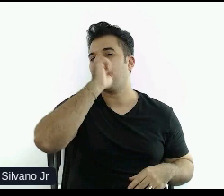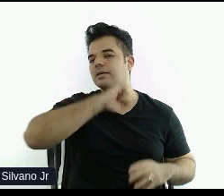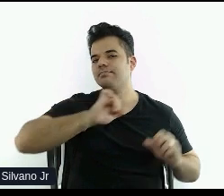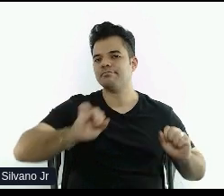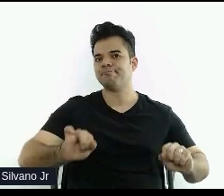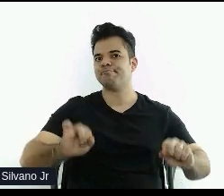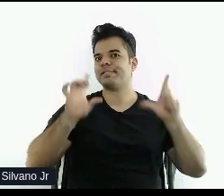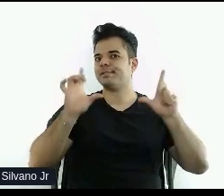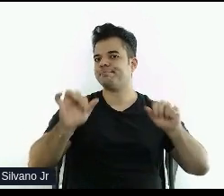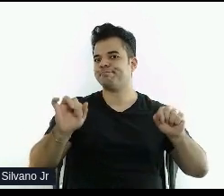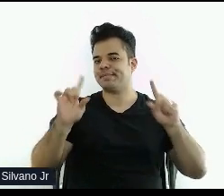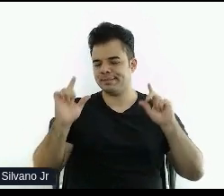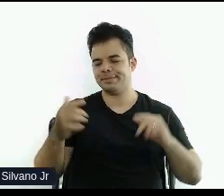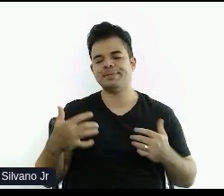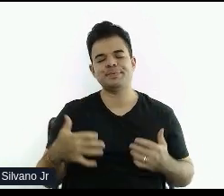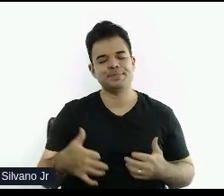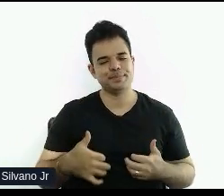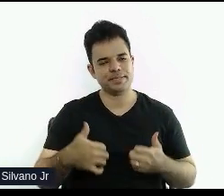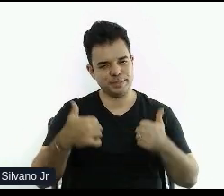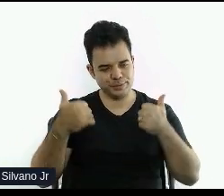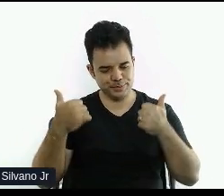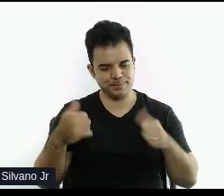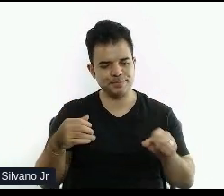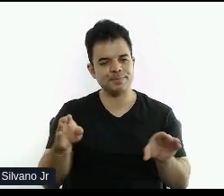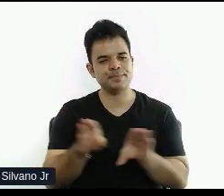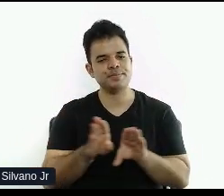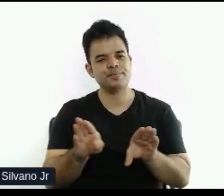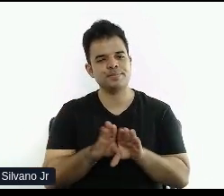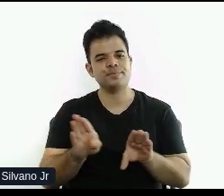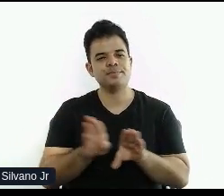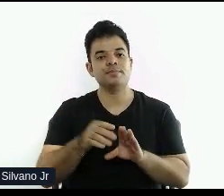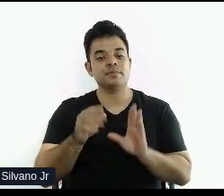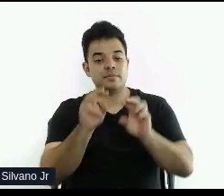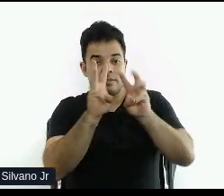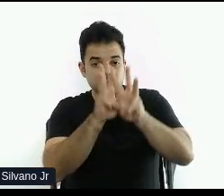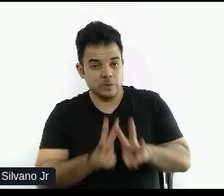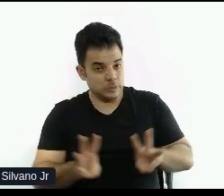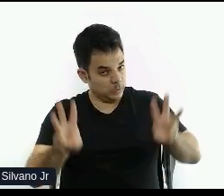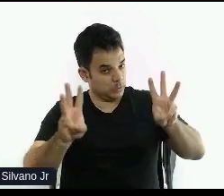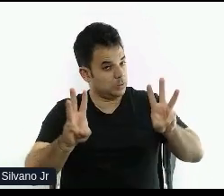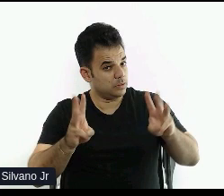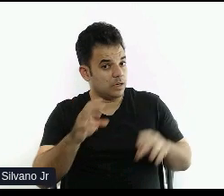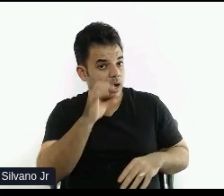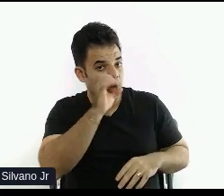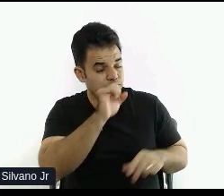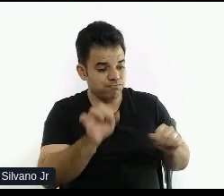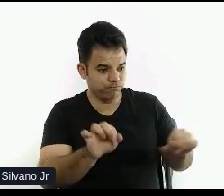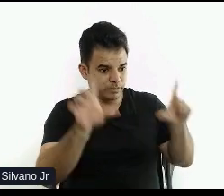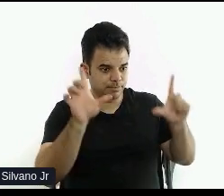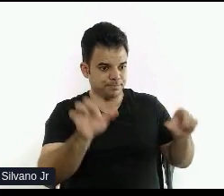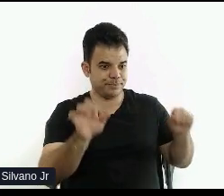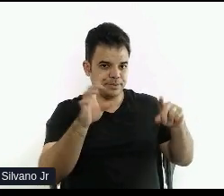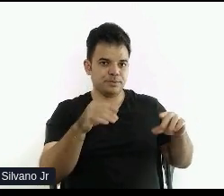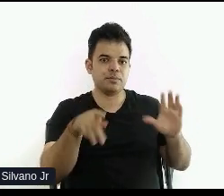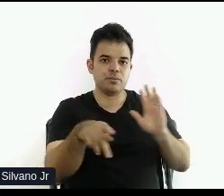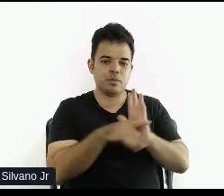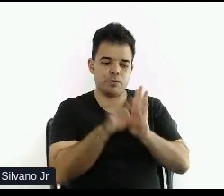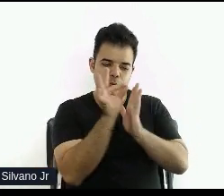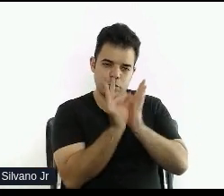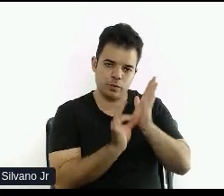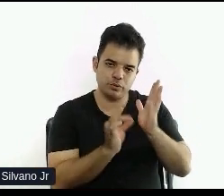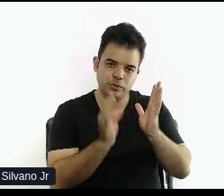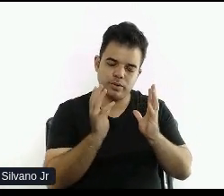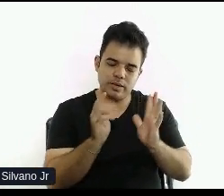proporcionar uma experiência boa para o usuário. Então, se o site carrega mais rápido, ele proporciona essa experiência. Com o código limpo e leve, isso